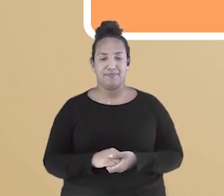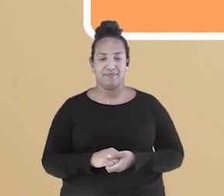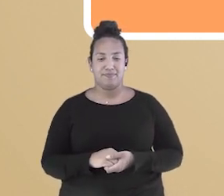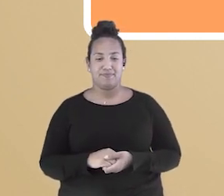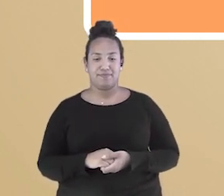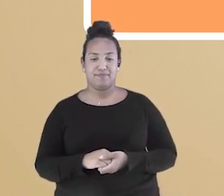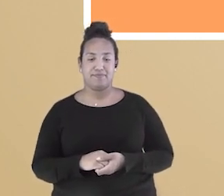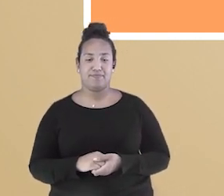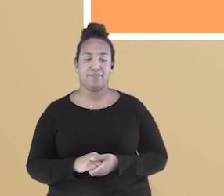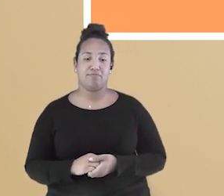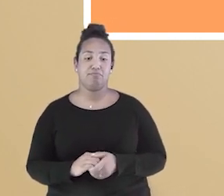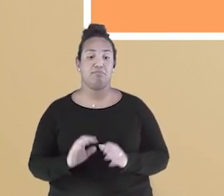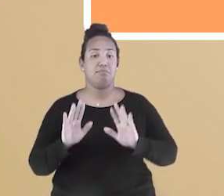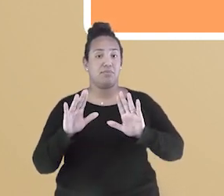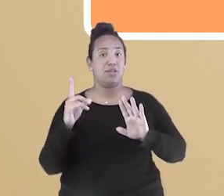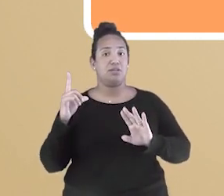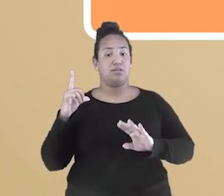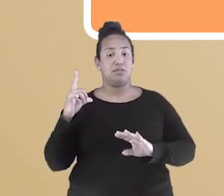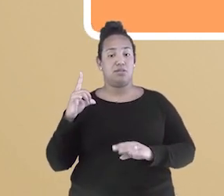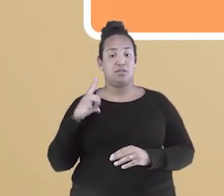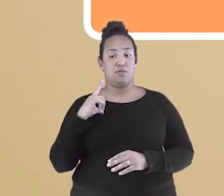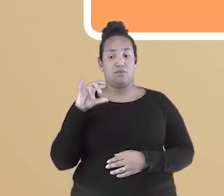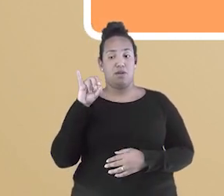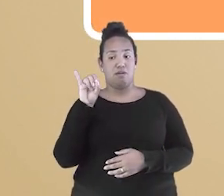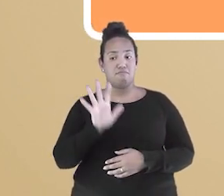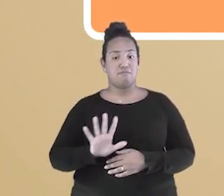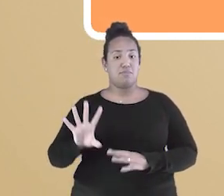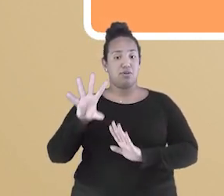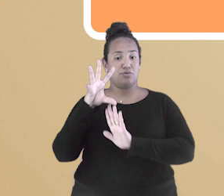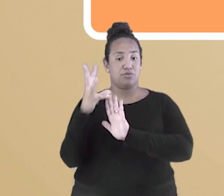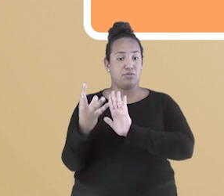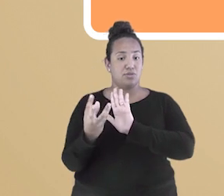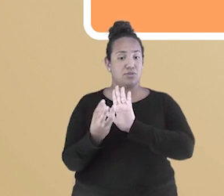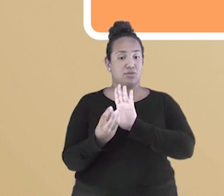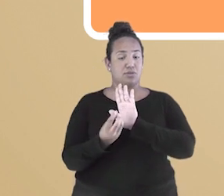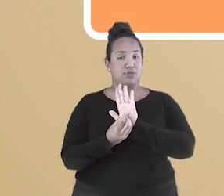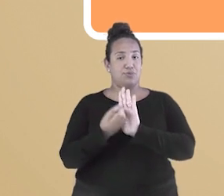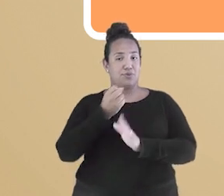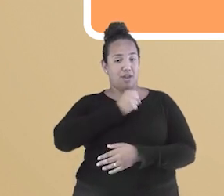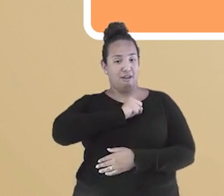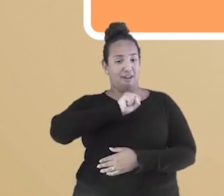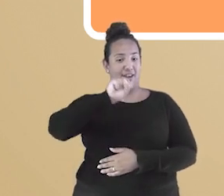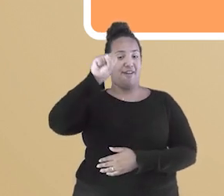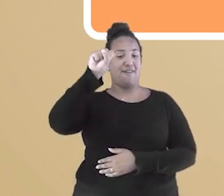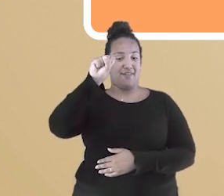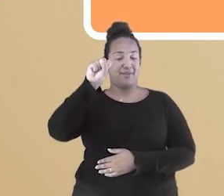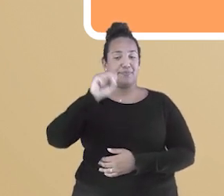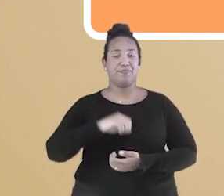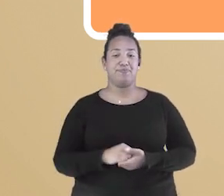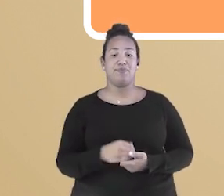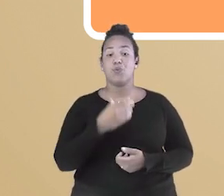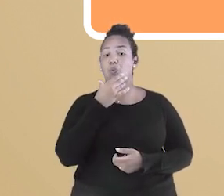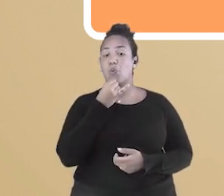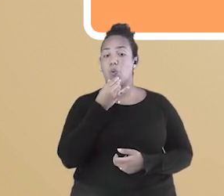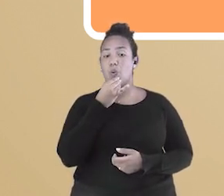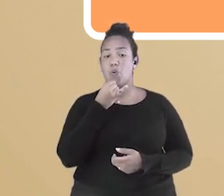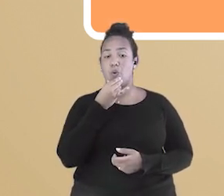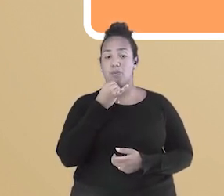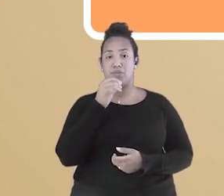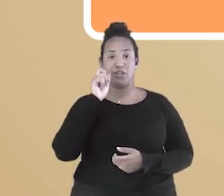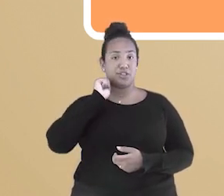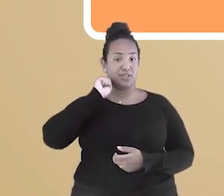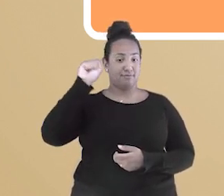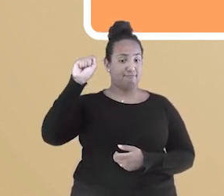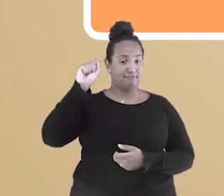de um herói, Joaquim José da Silva Xavier, o Tiradentes. Durante a Colônia, tivemos um movimento em ouro preto